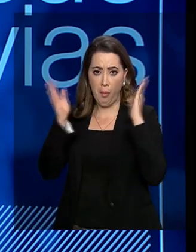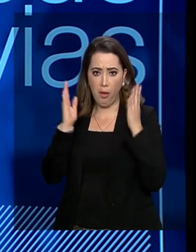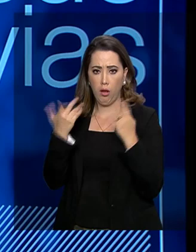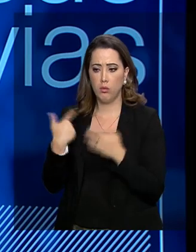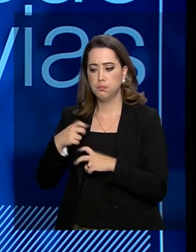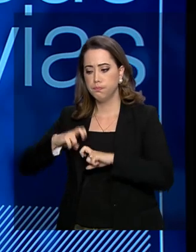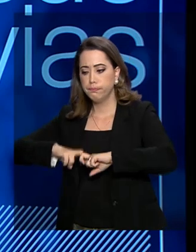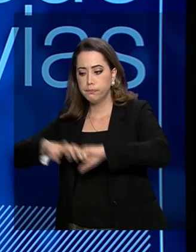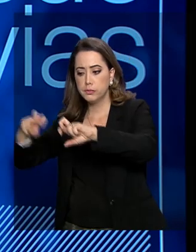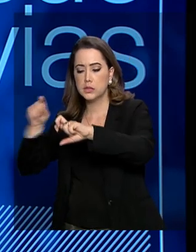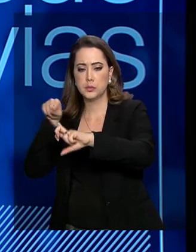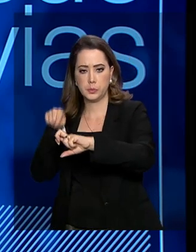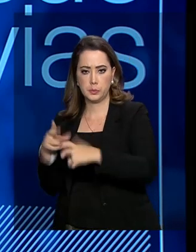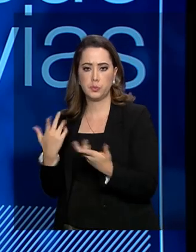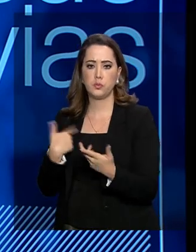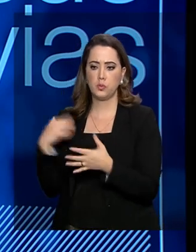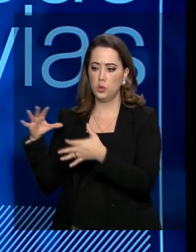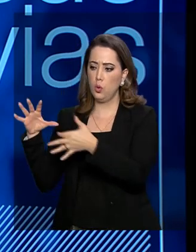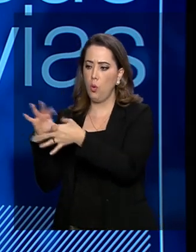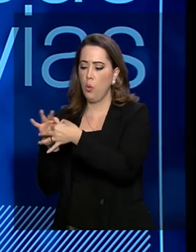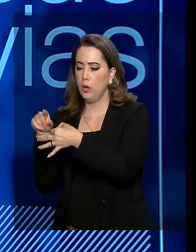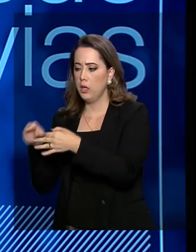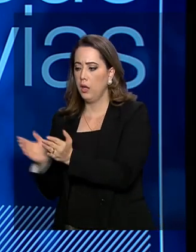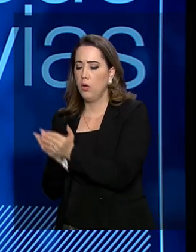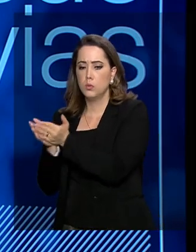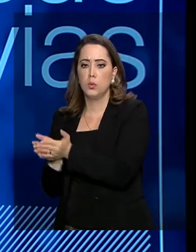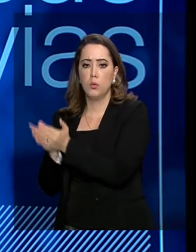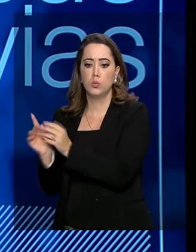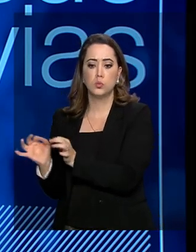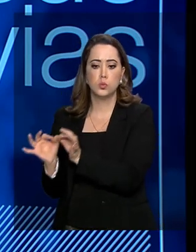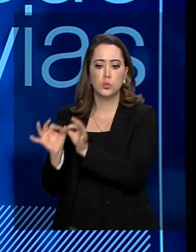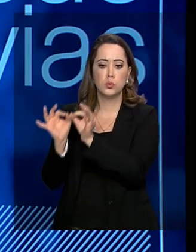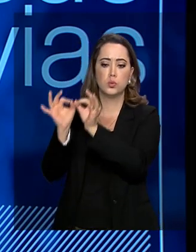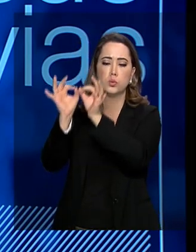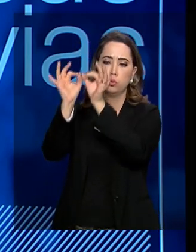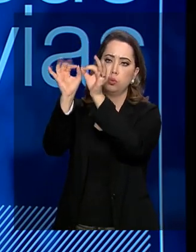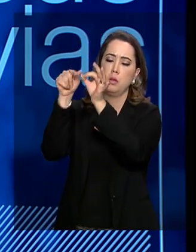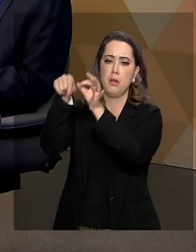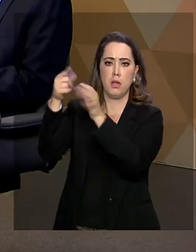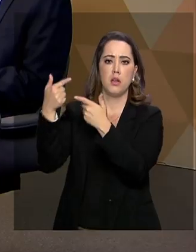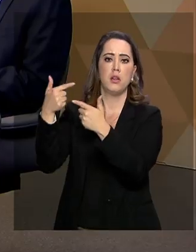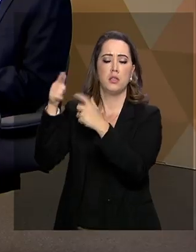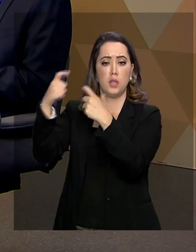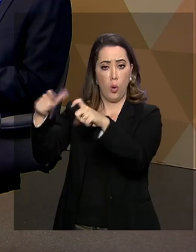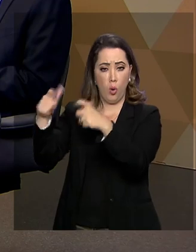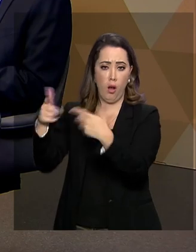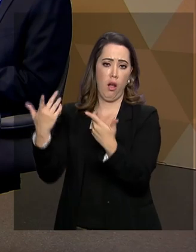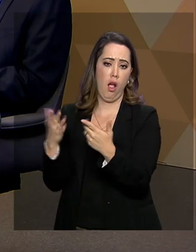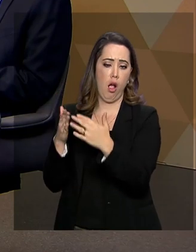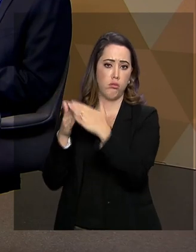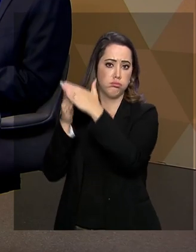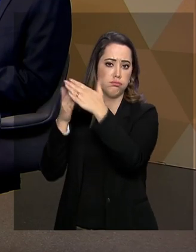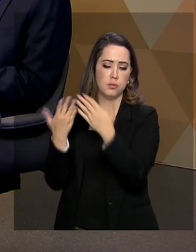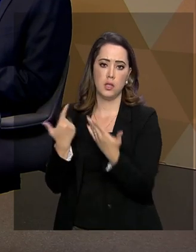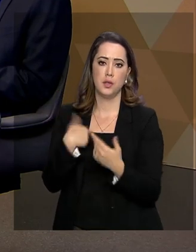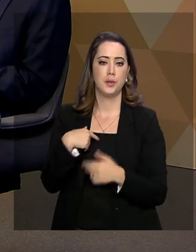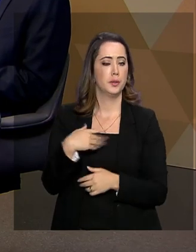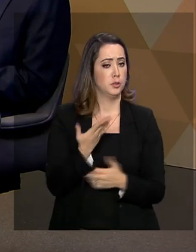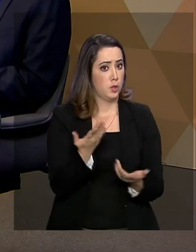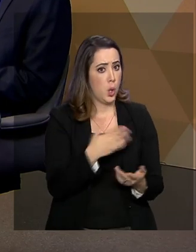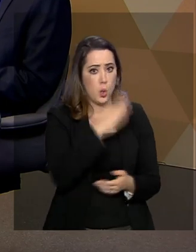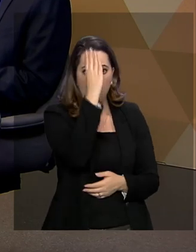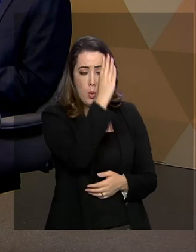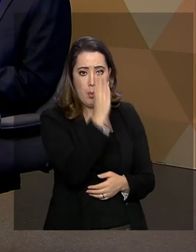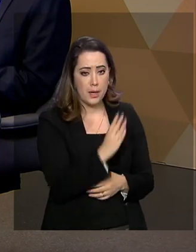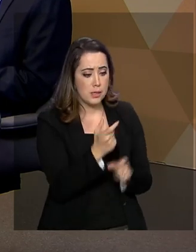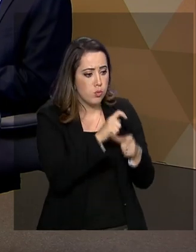terminais ferroviários com os destinos e o setor ferroviário tem um olhar especial, nós estamos trabalhando aí no No país continental com o Brasil?